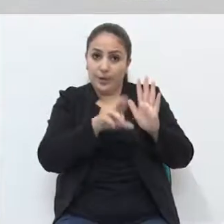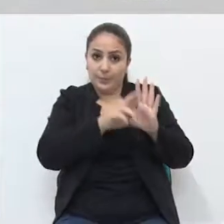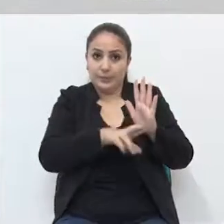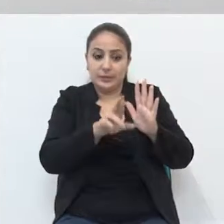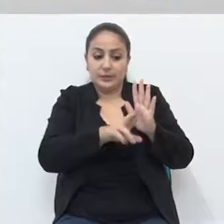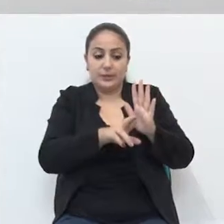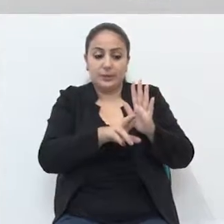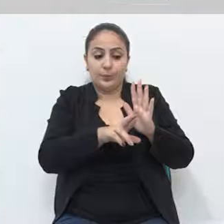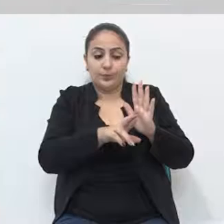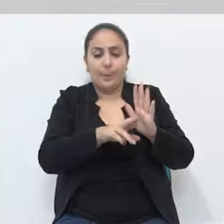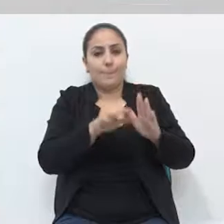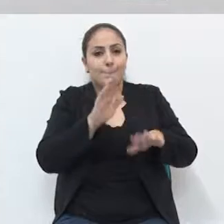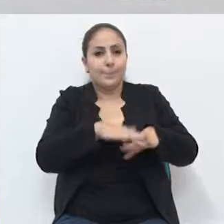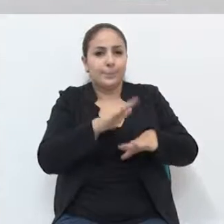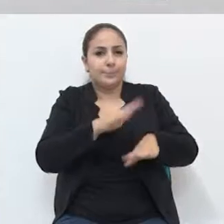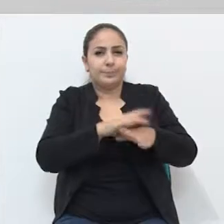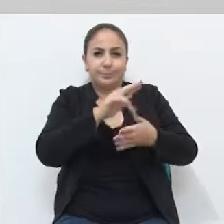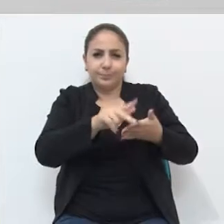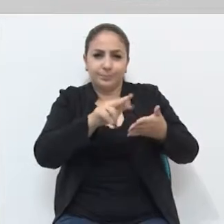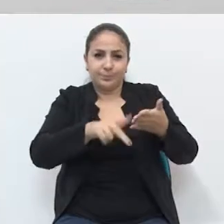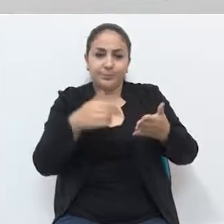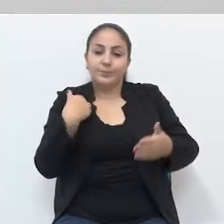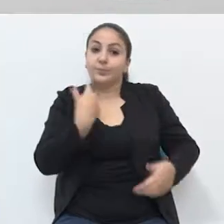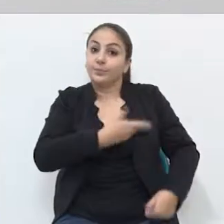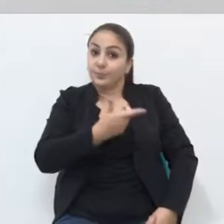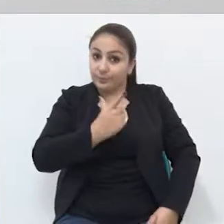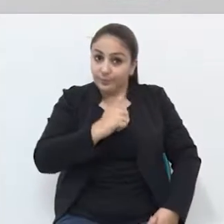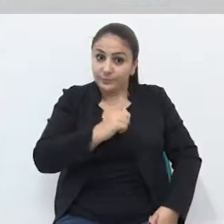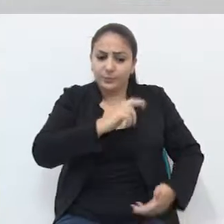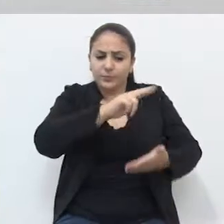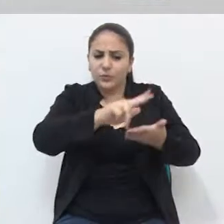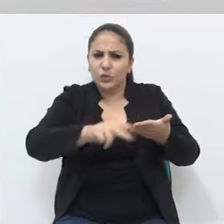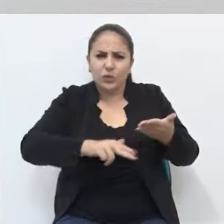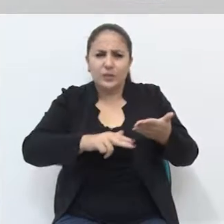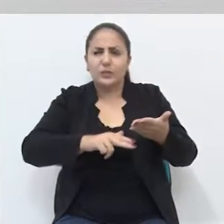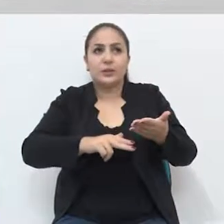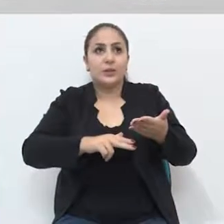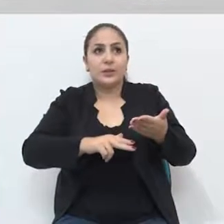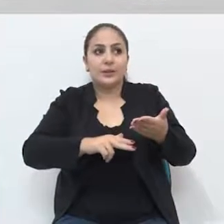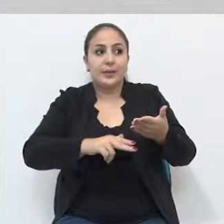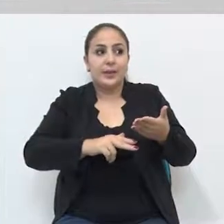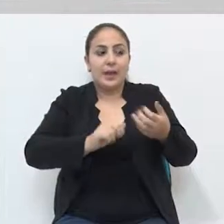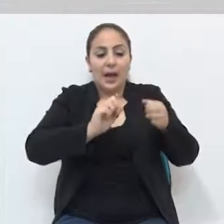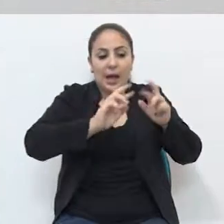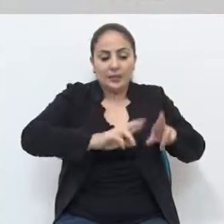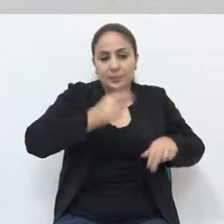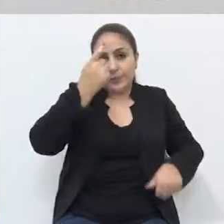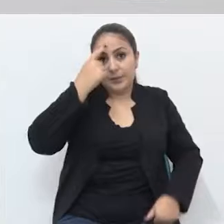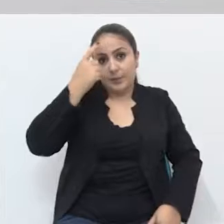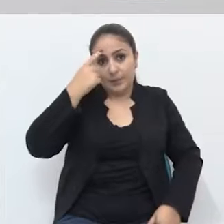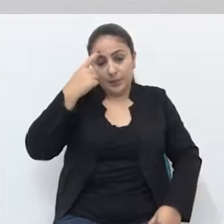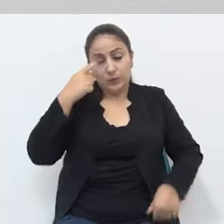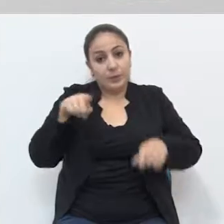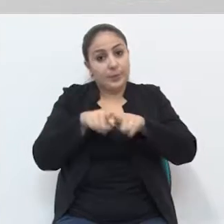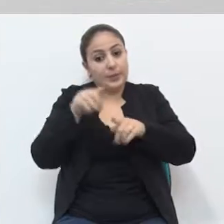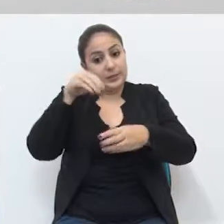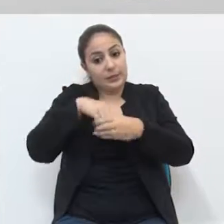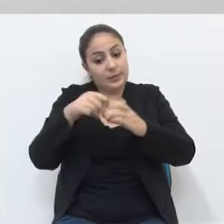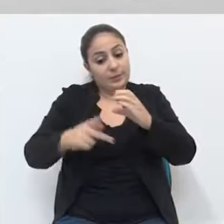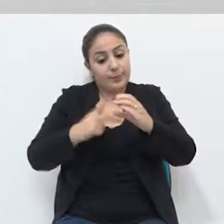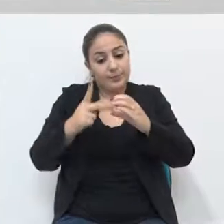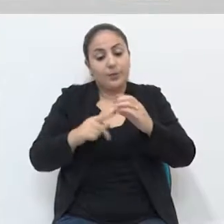ser uma representação bastante diversa, nós temos as mais variadas linhas de pensamento